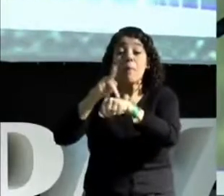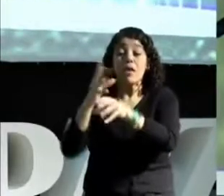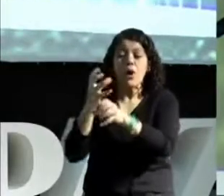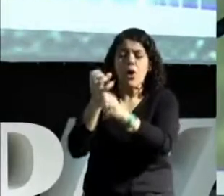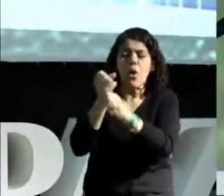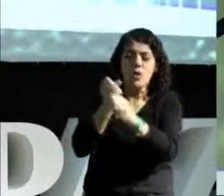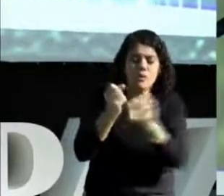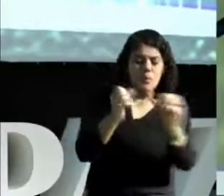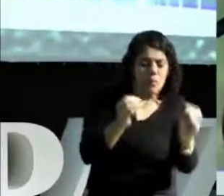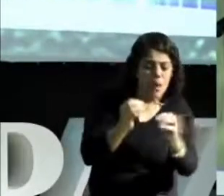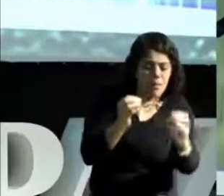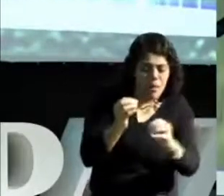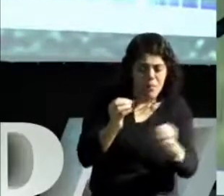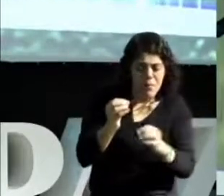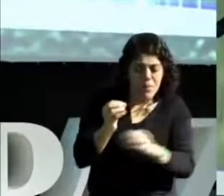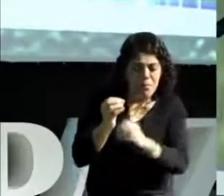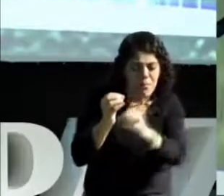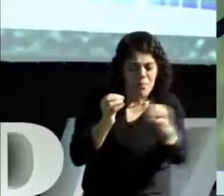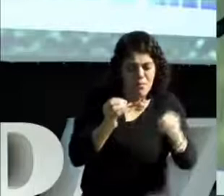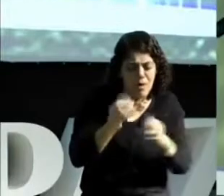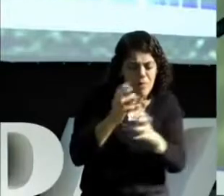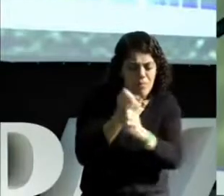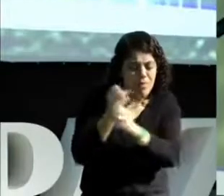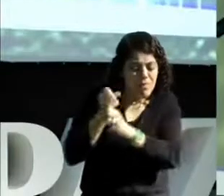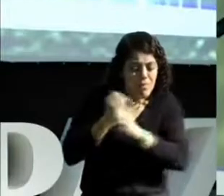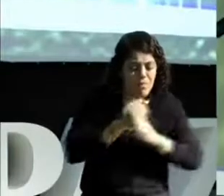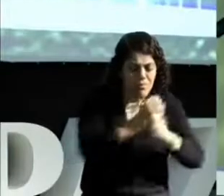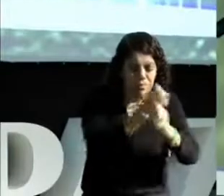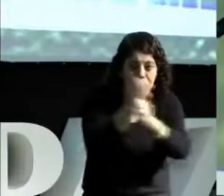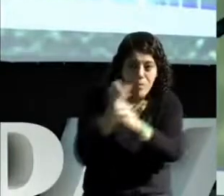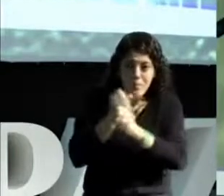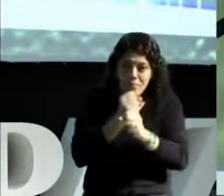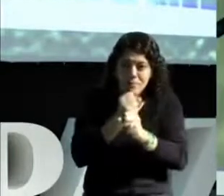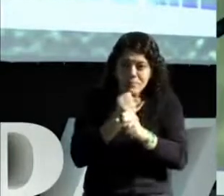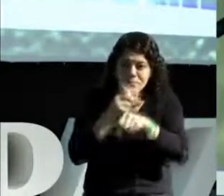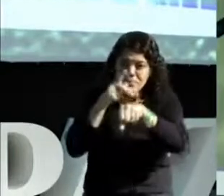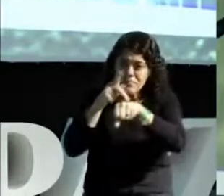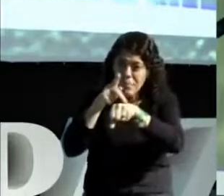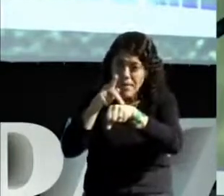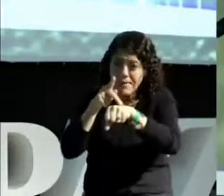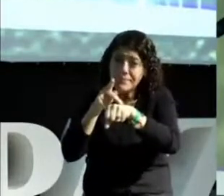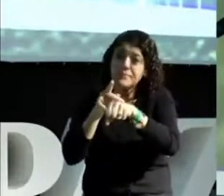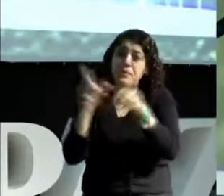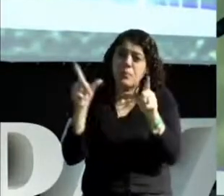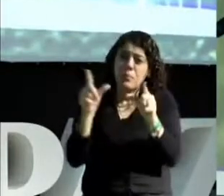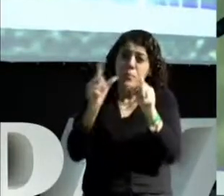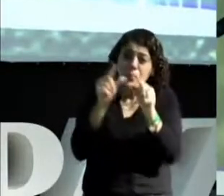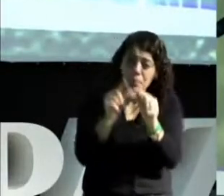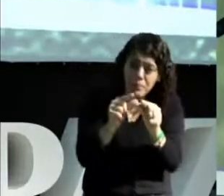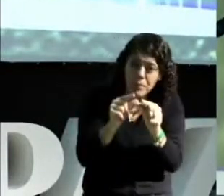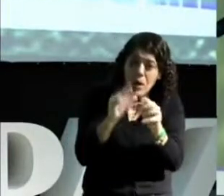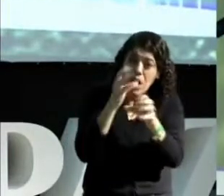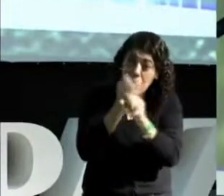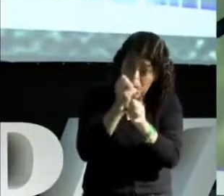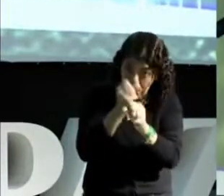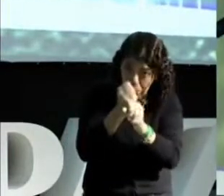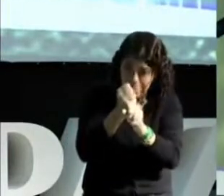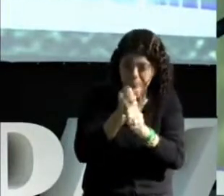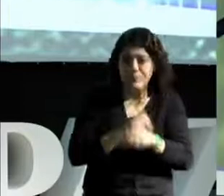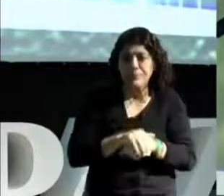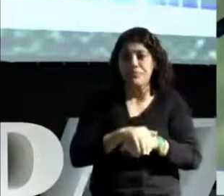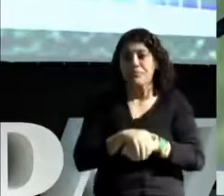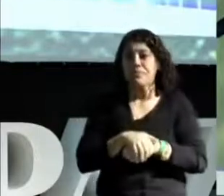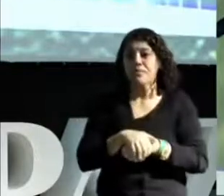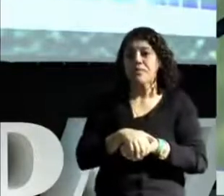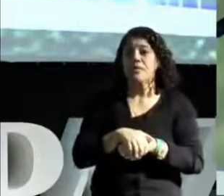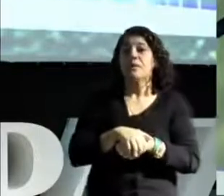Em latim, pedra, chama-se cálcum, e pedrinhas é o diminutivo de pedra, é cálculum. Por isso que